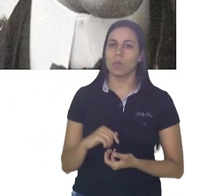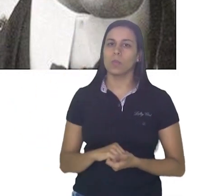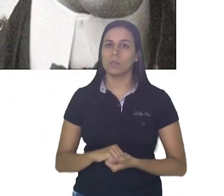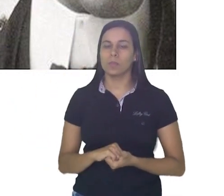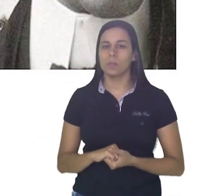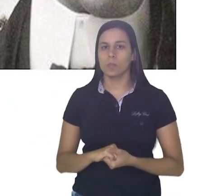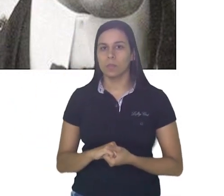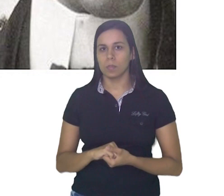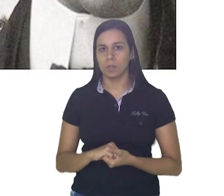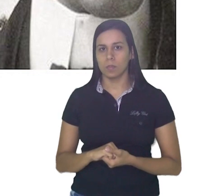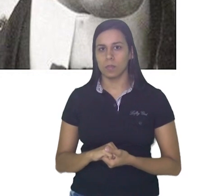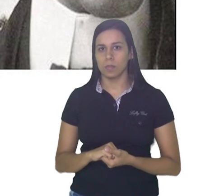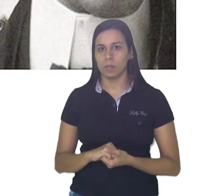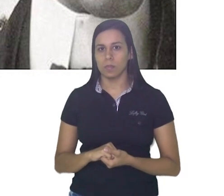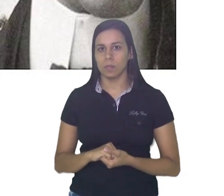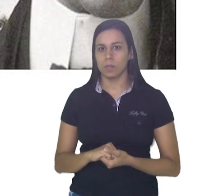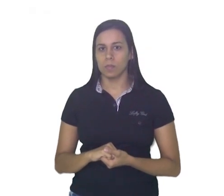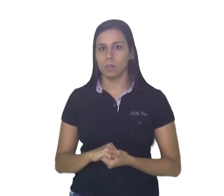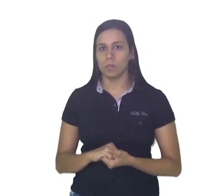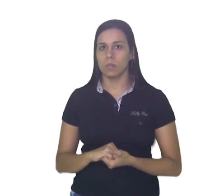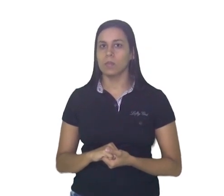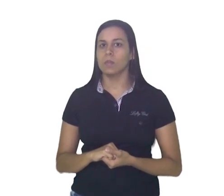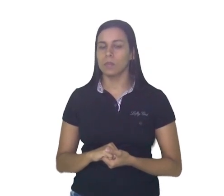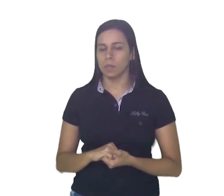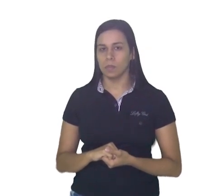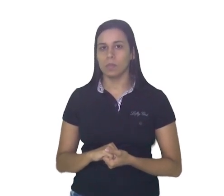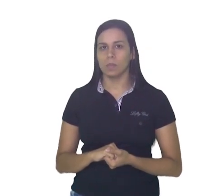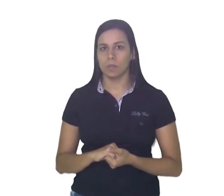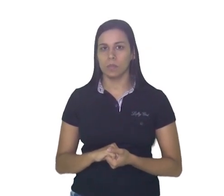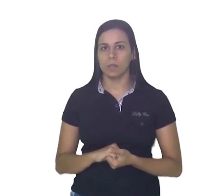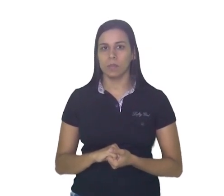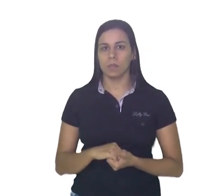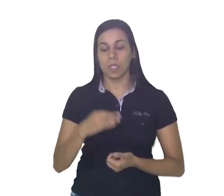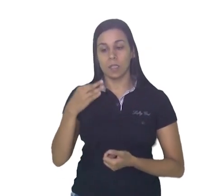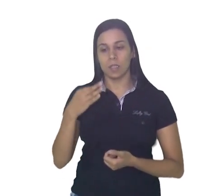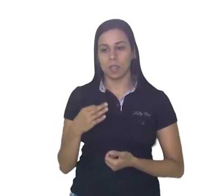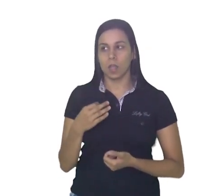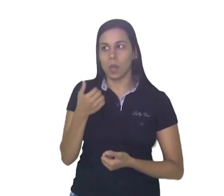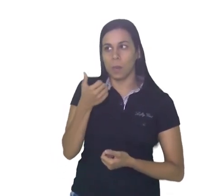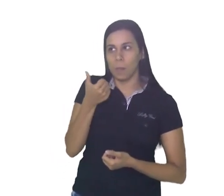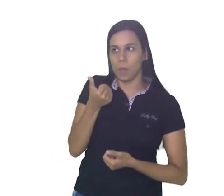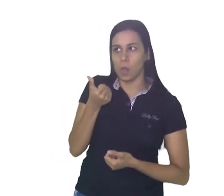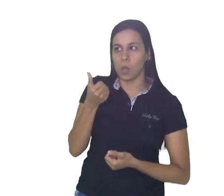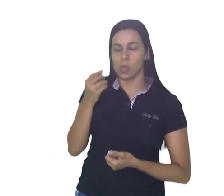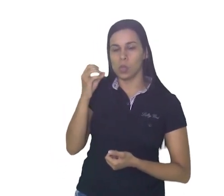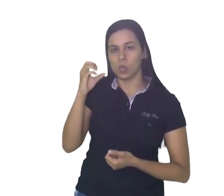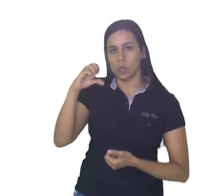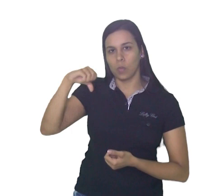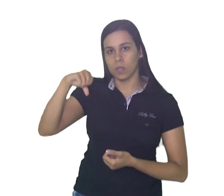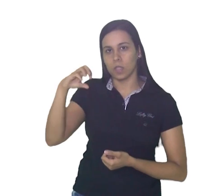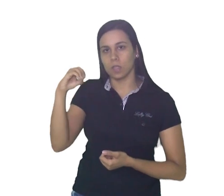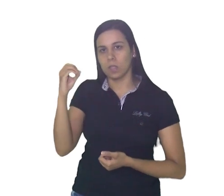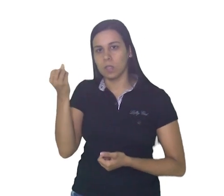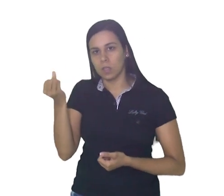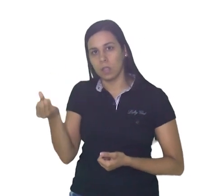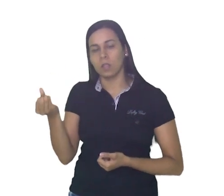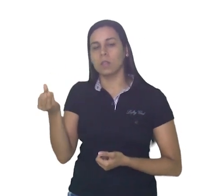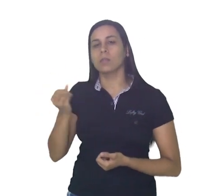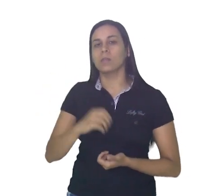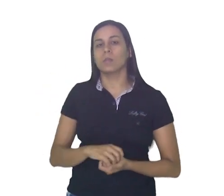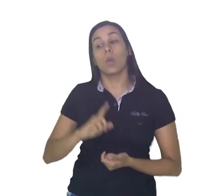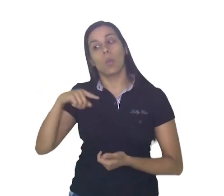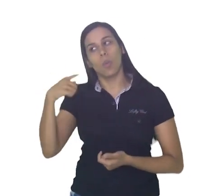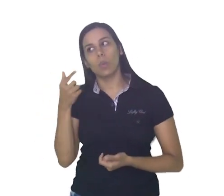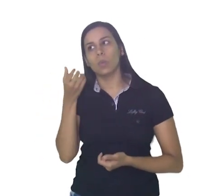ou 1932? Muito bem, exatamente. 1906. E por fim,